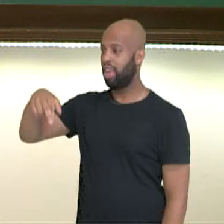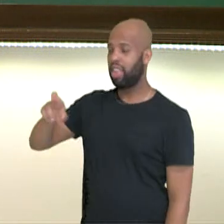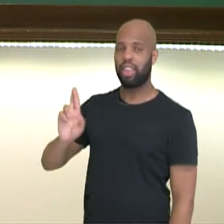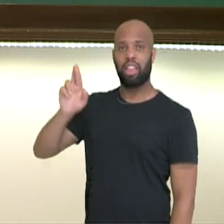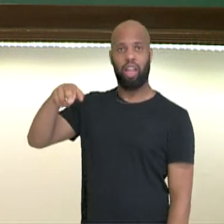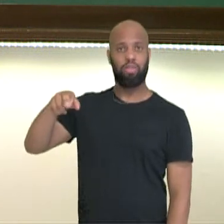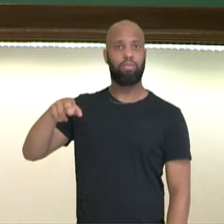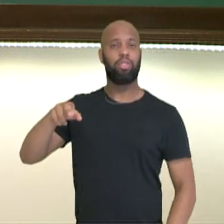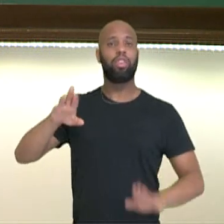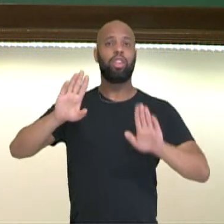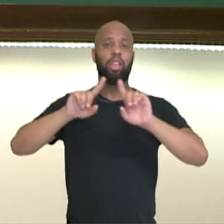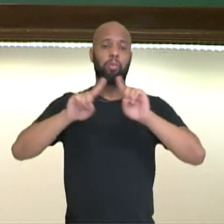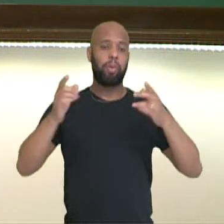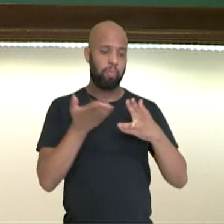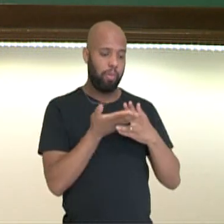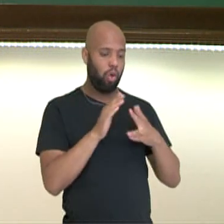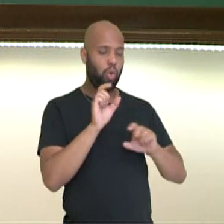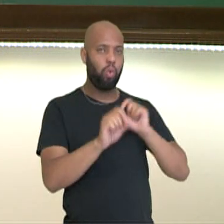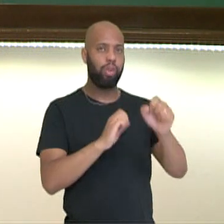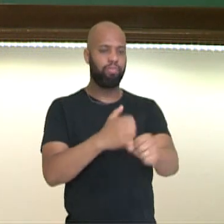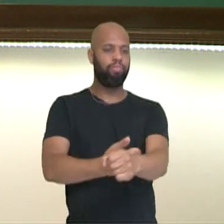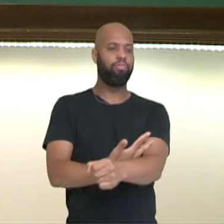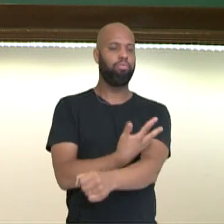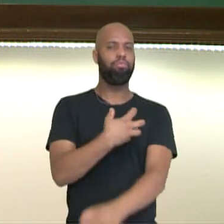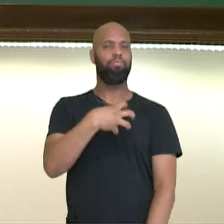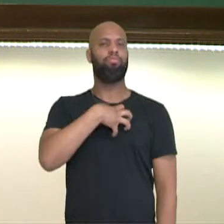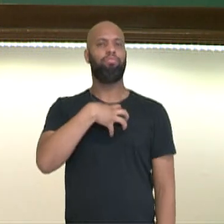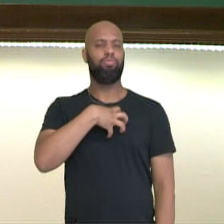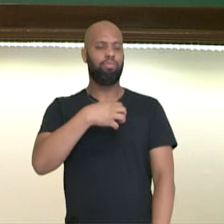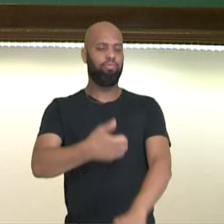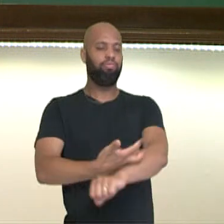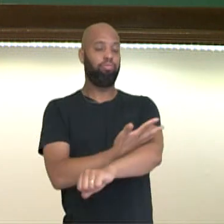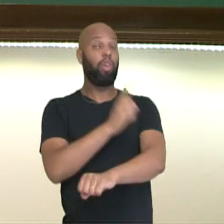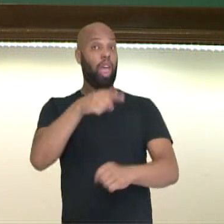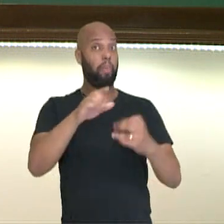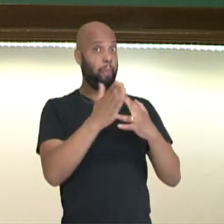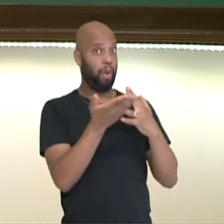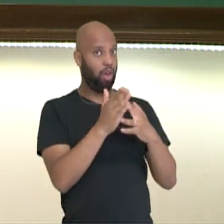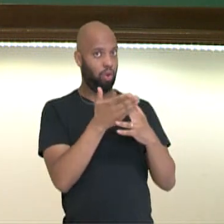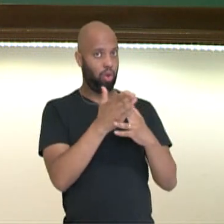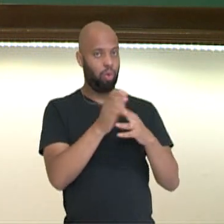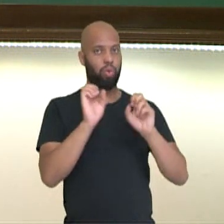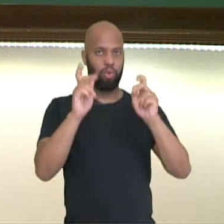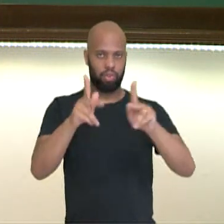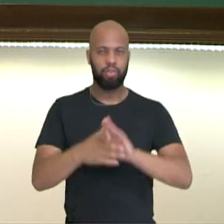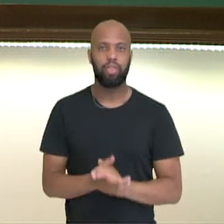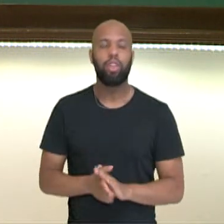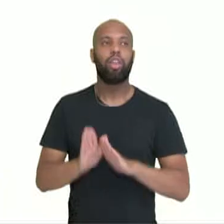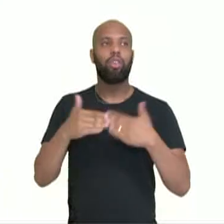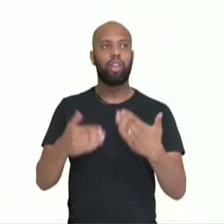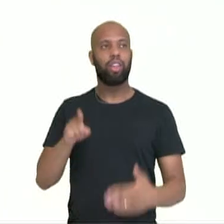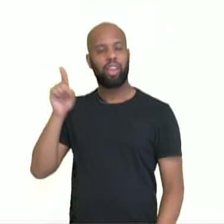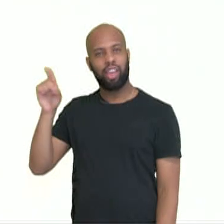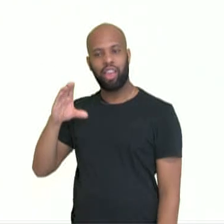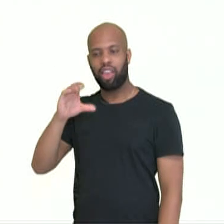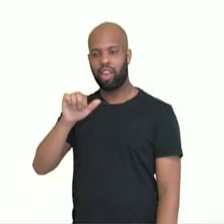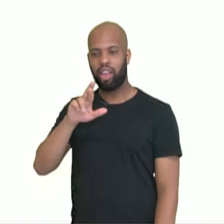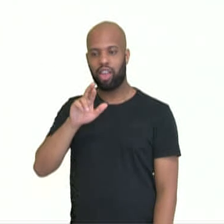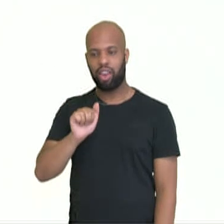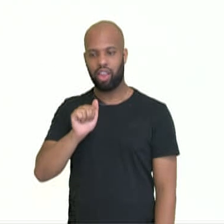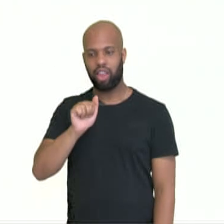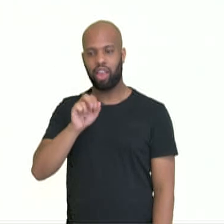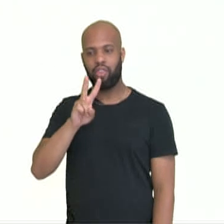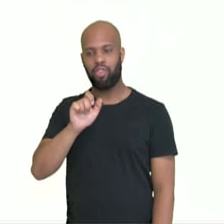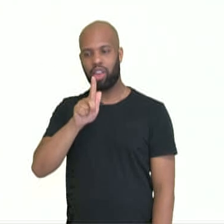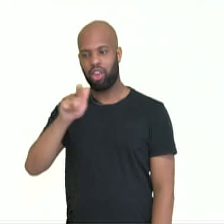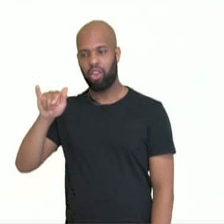é a razão, e o barroco é uma reação emocional, é a emoção. Ok? Beleza. Então, Caravaggio secularizou